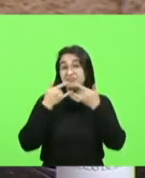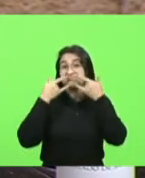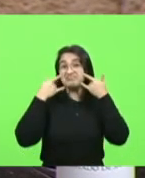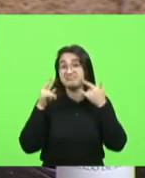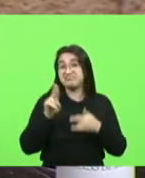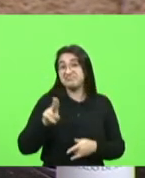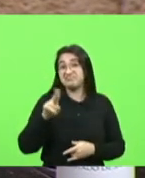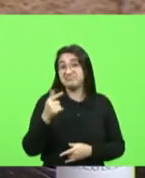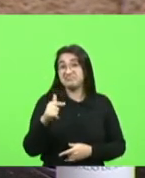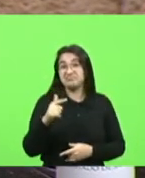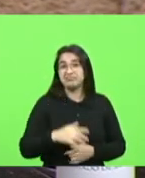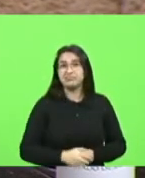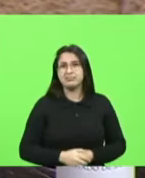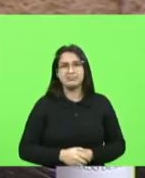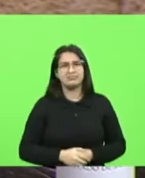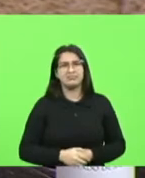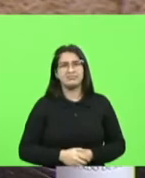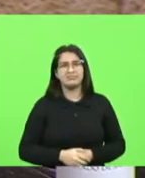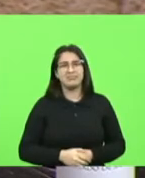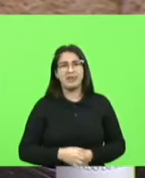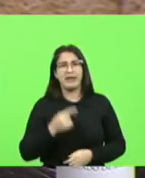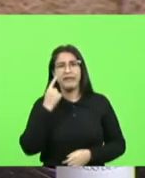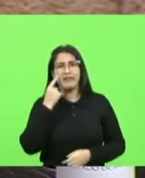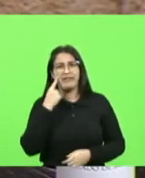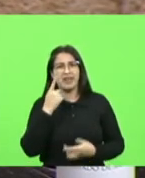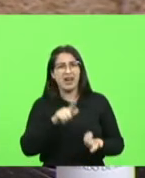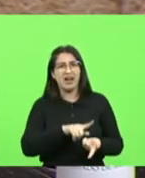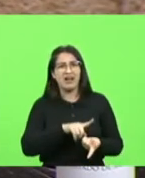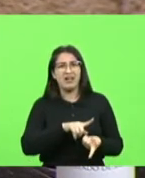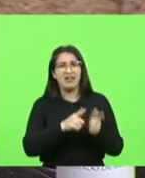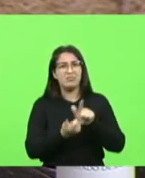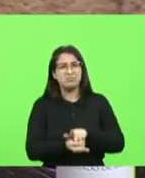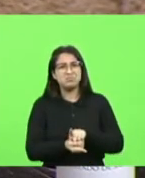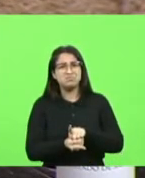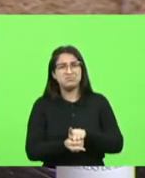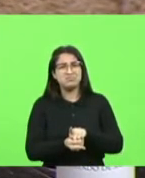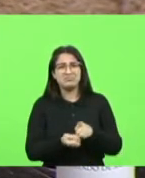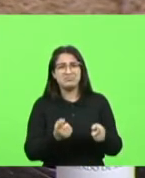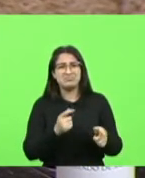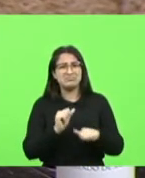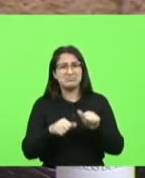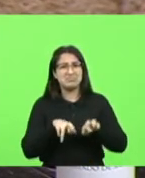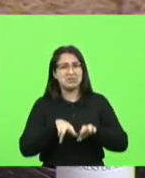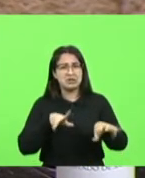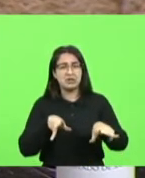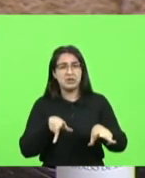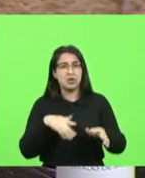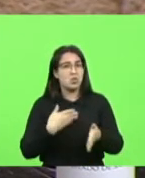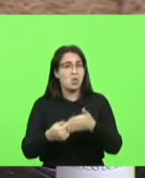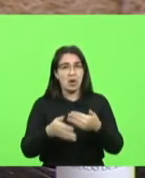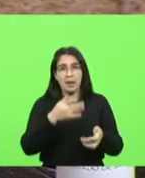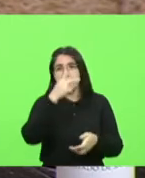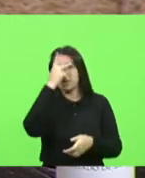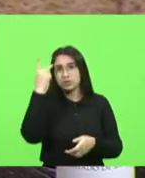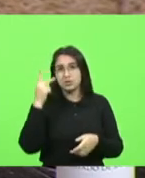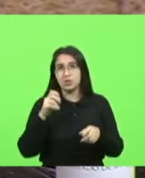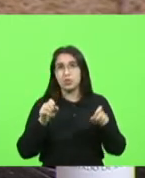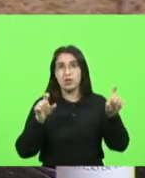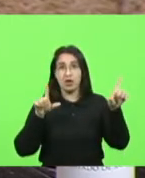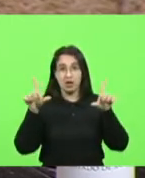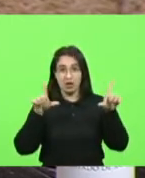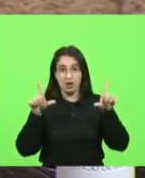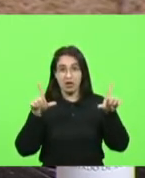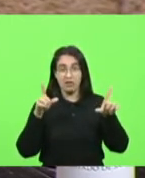então veja como é que está o padrão e a inversão moral desse professor qualquer um pode fechar esse vídeo aqui depois